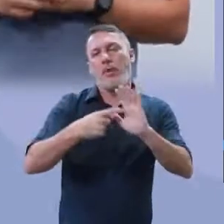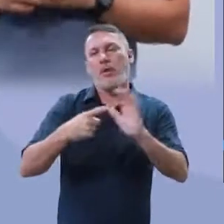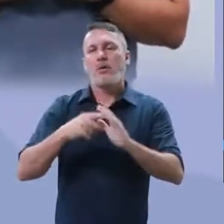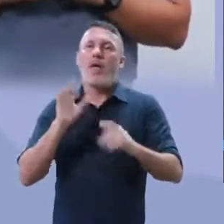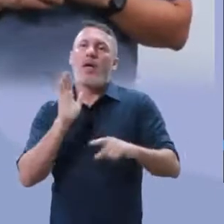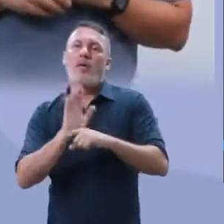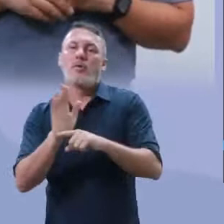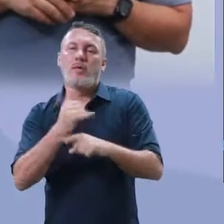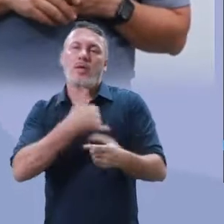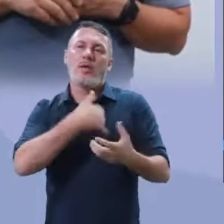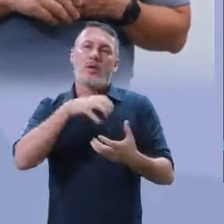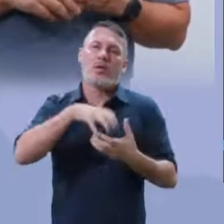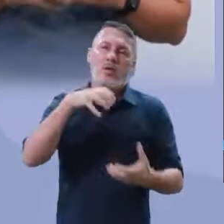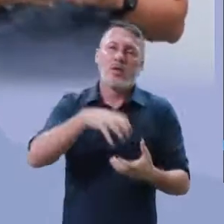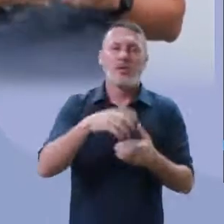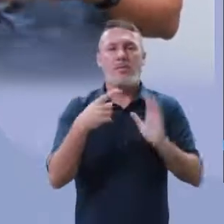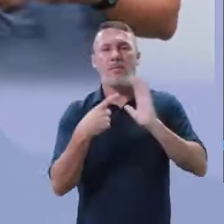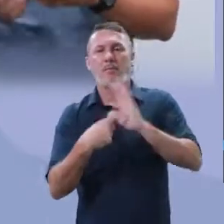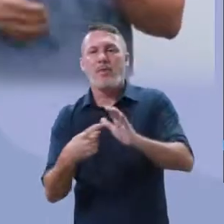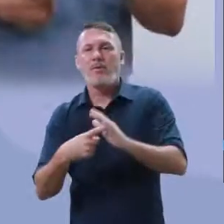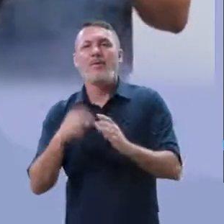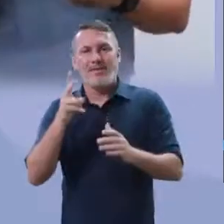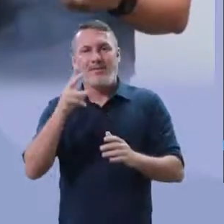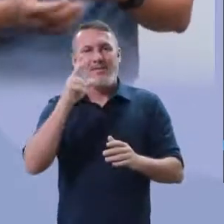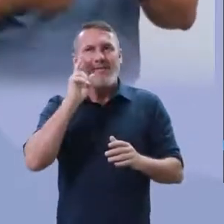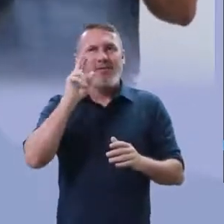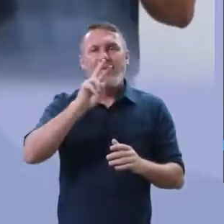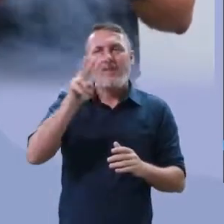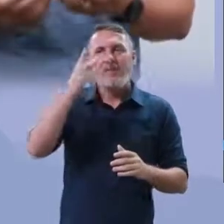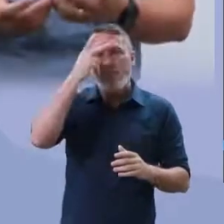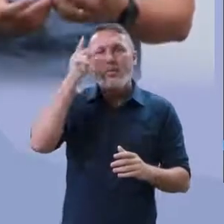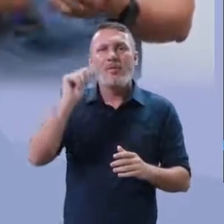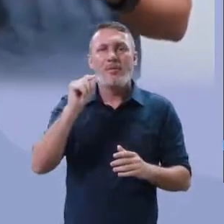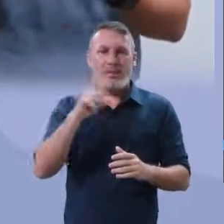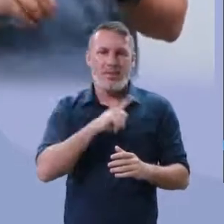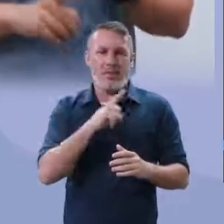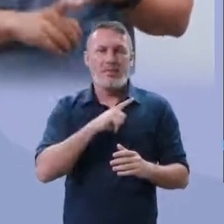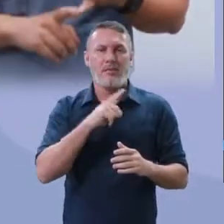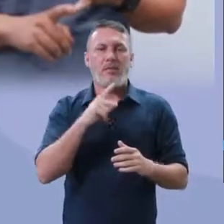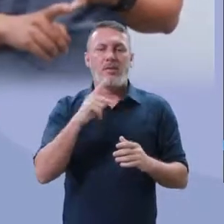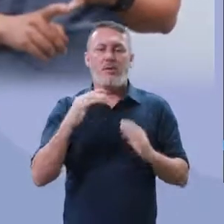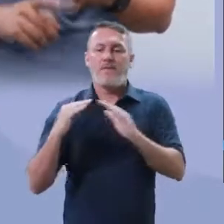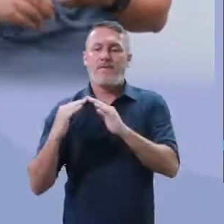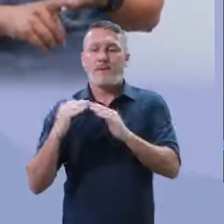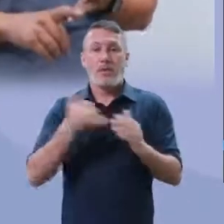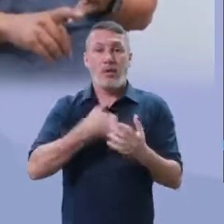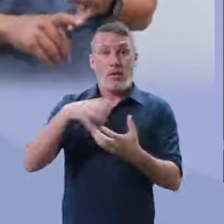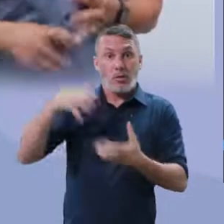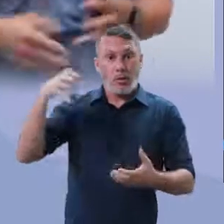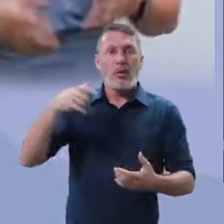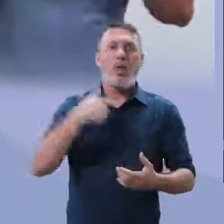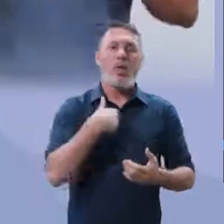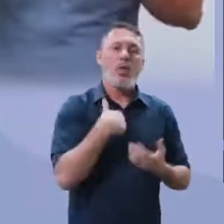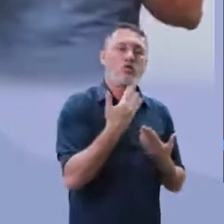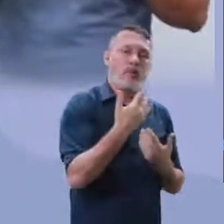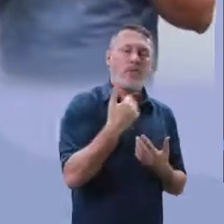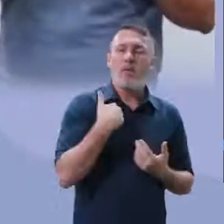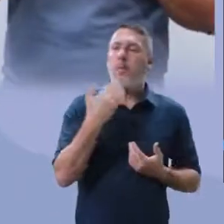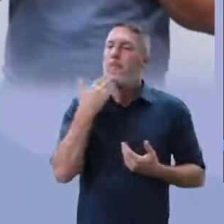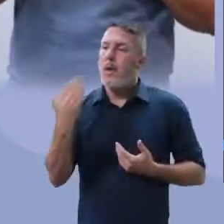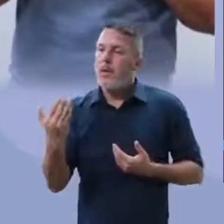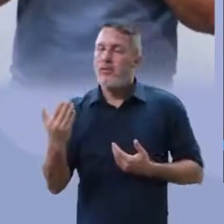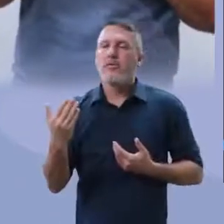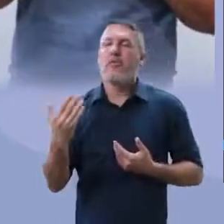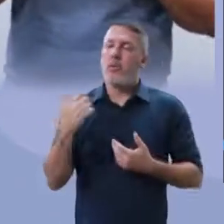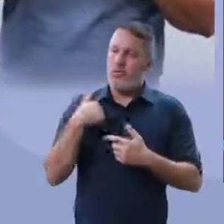idosos, pessoas que, infelizmente, são área de risco, se vocês quiserem comprar alguma coisa, pagar, é só entrar em